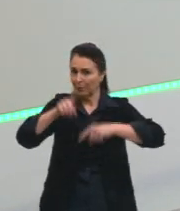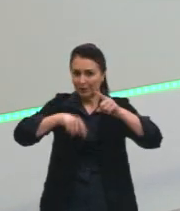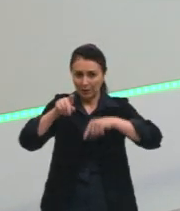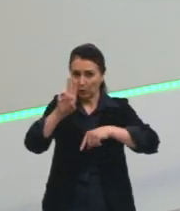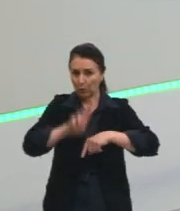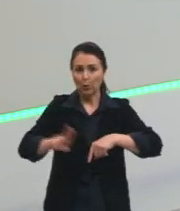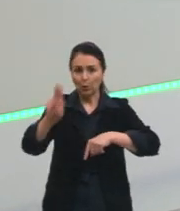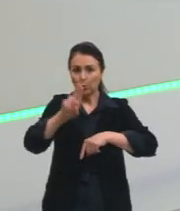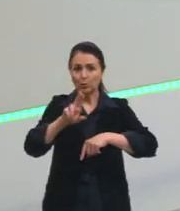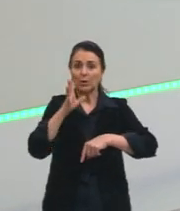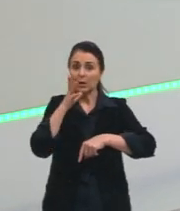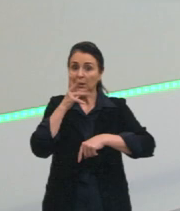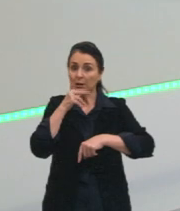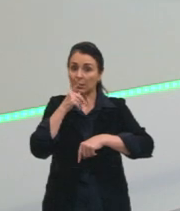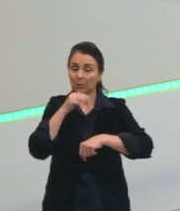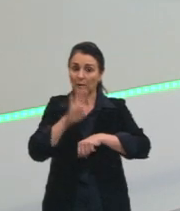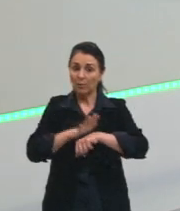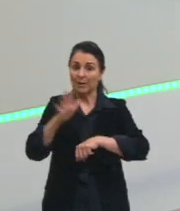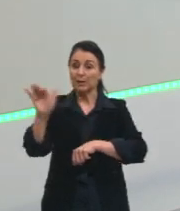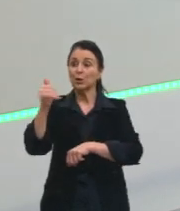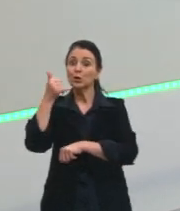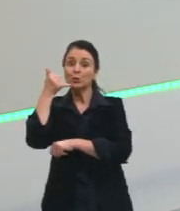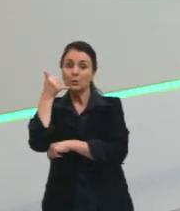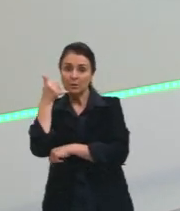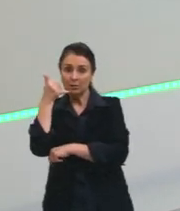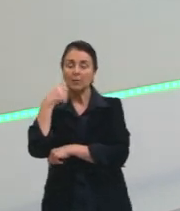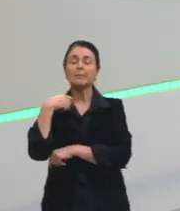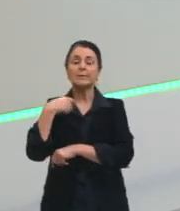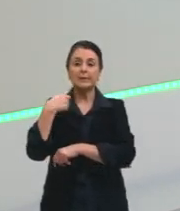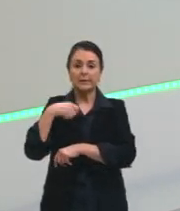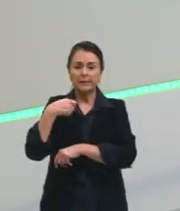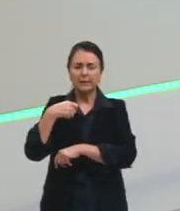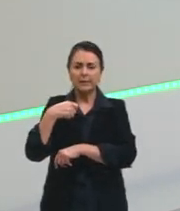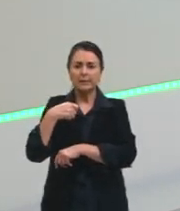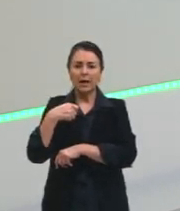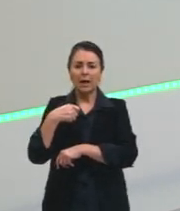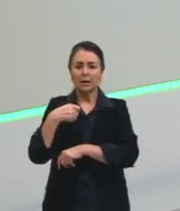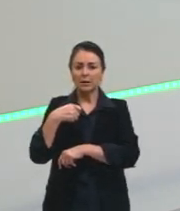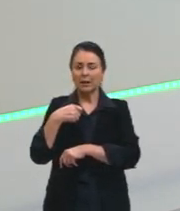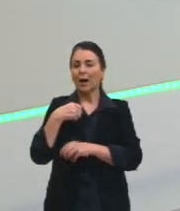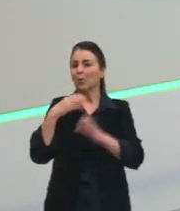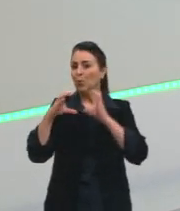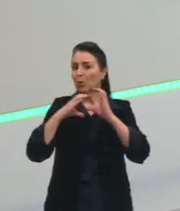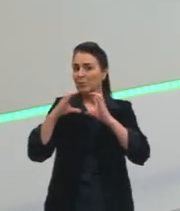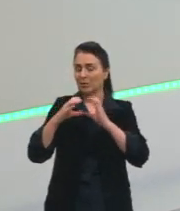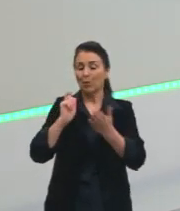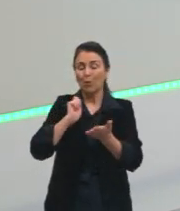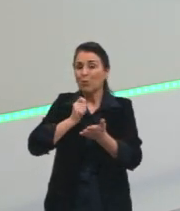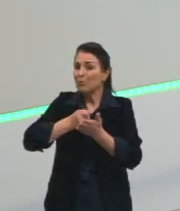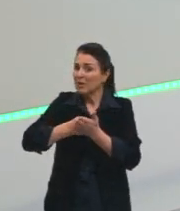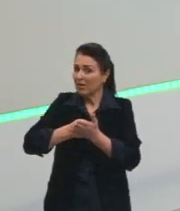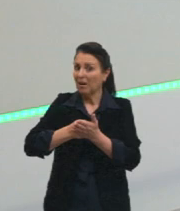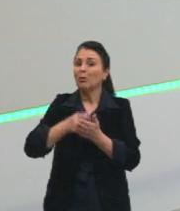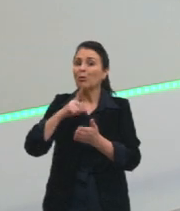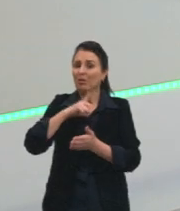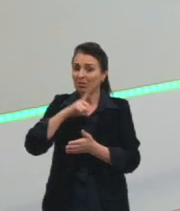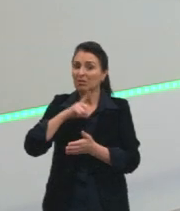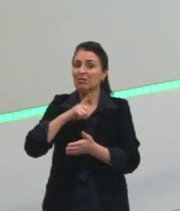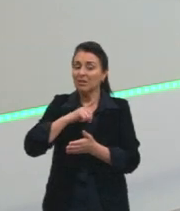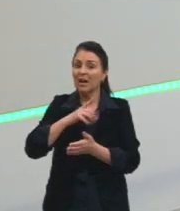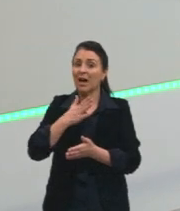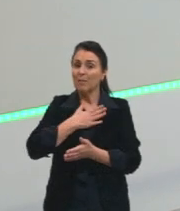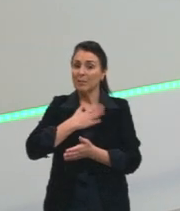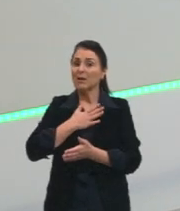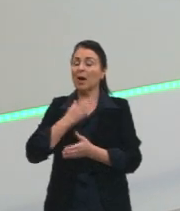tá, e já o celular, ele precisa aí da minha comunicação, então, obrigatoriamente, eu tenho que ter a